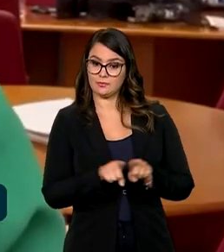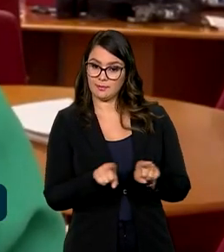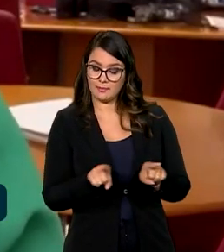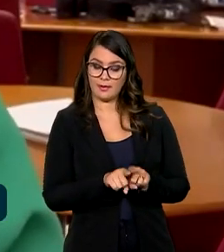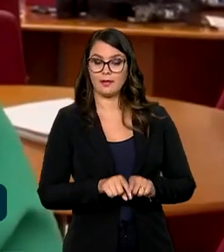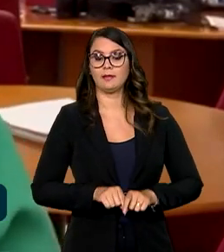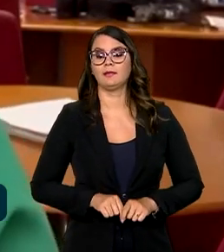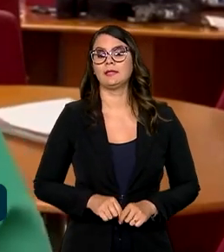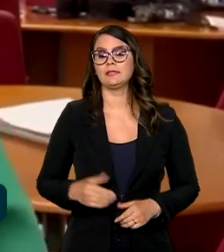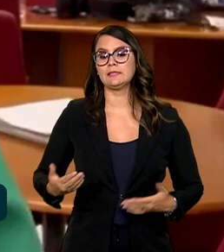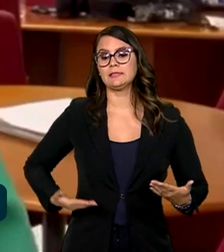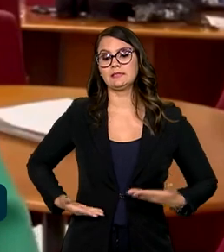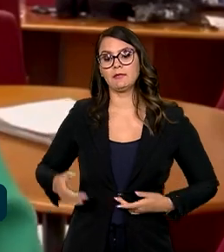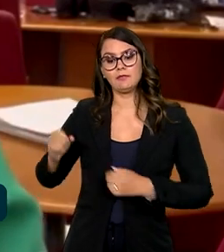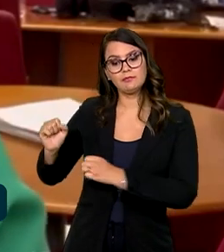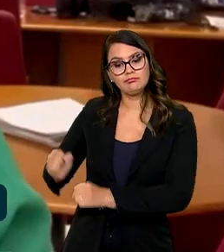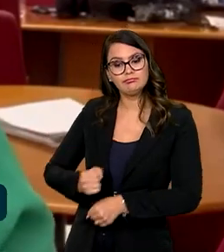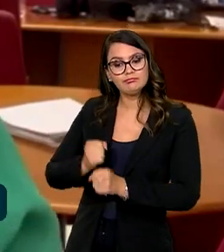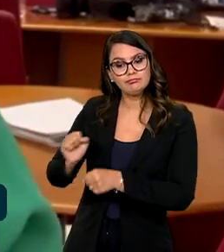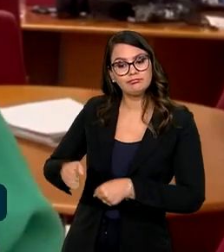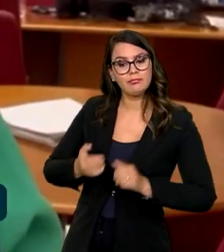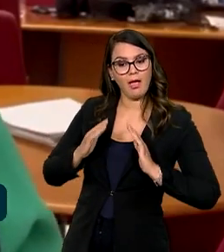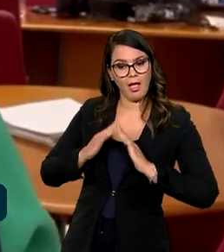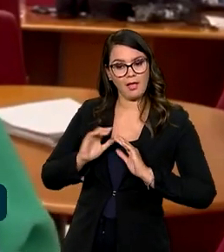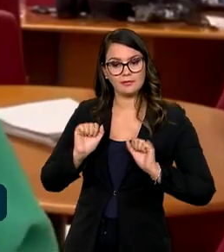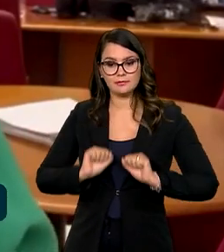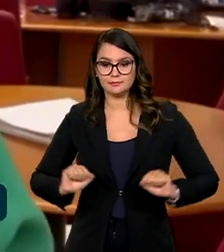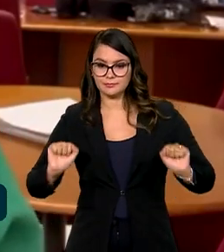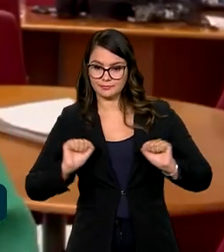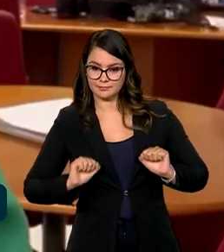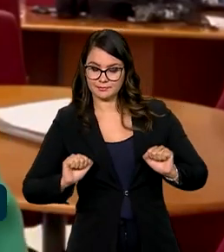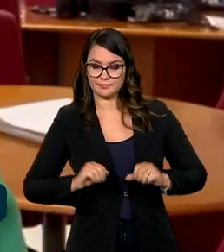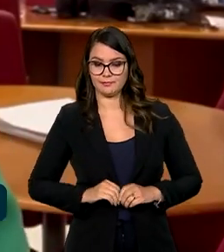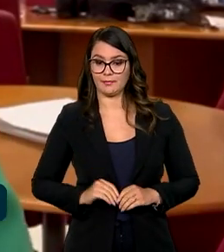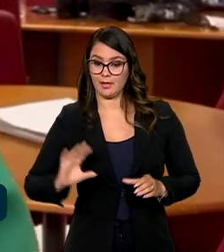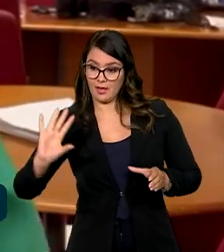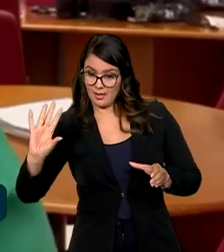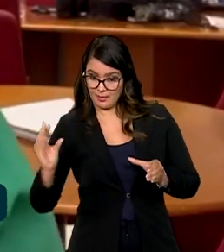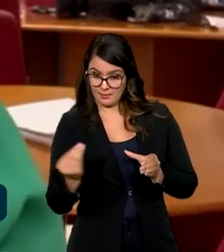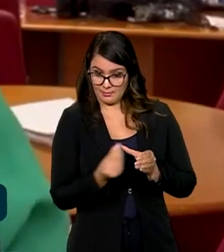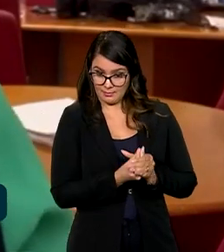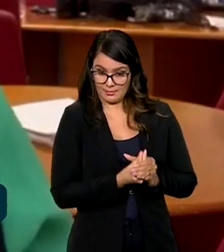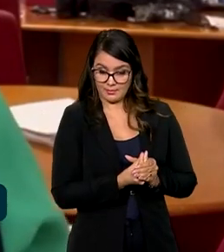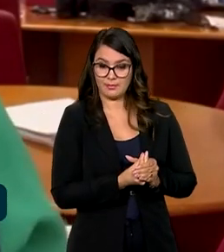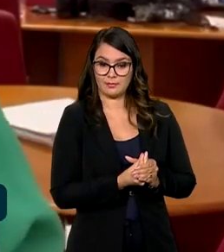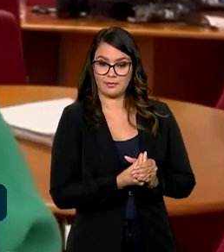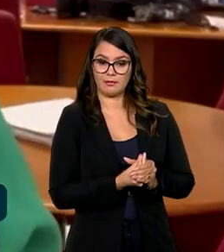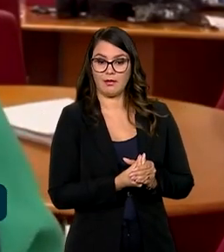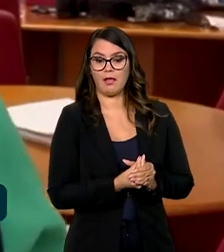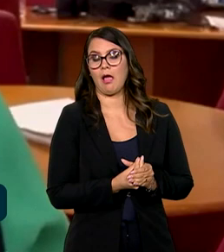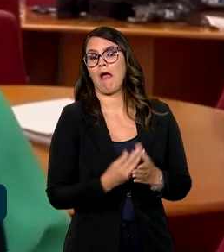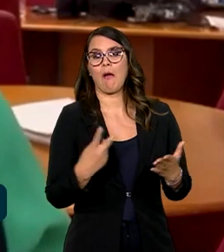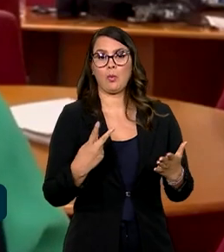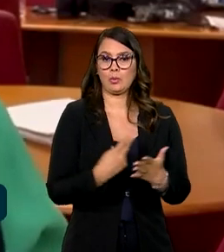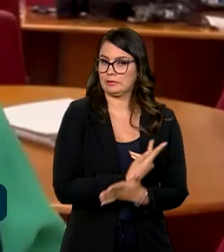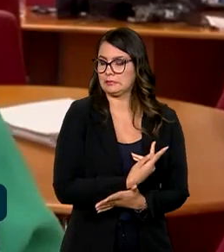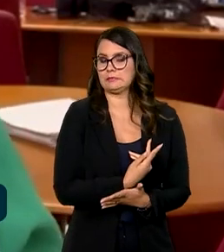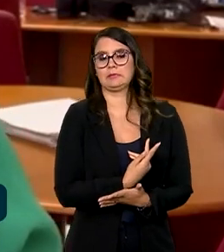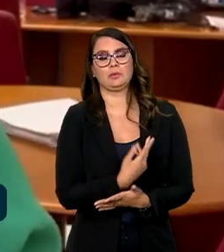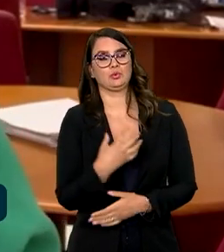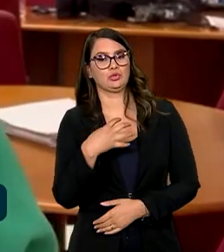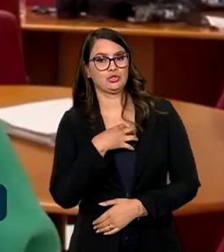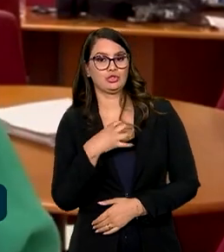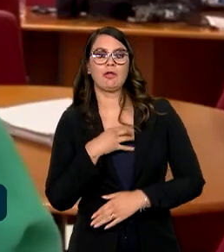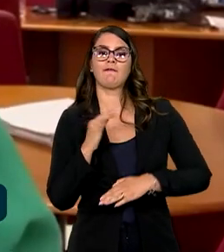e também serviços domésticos. A inserção desses trabalhadores se deu tanto de maneira